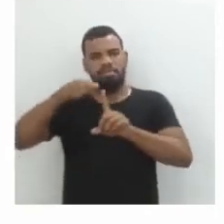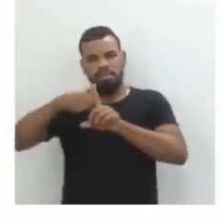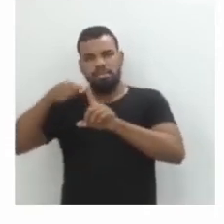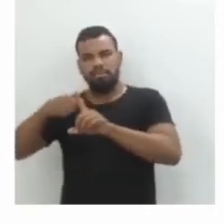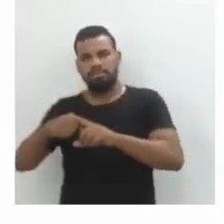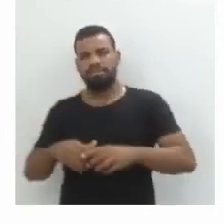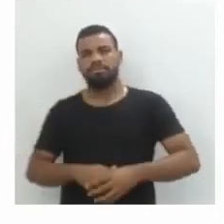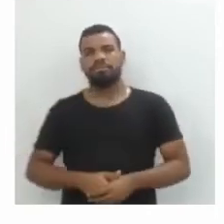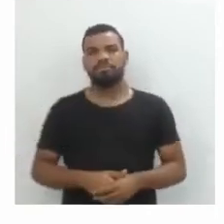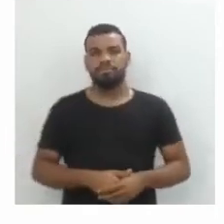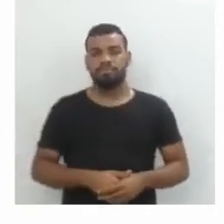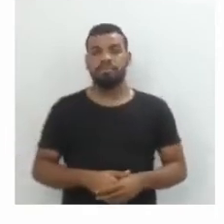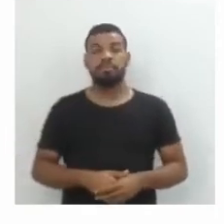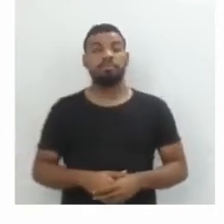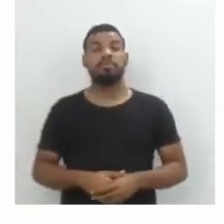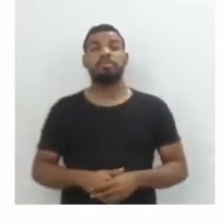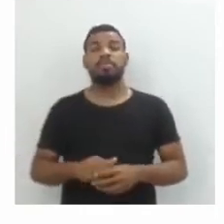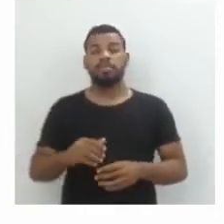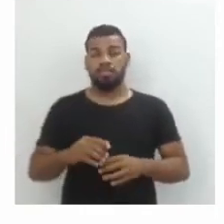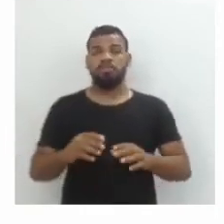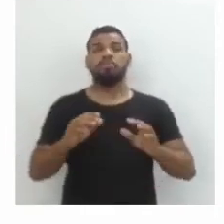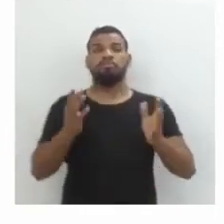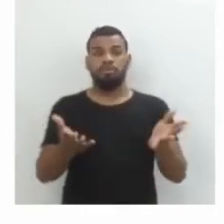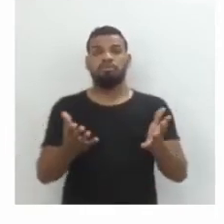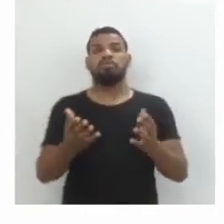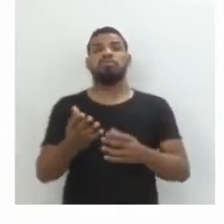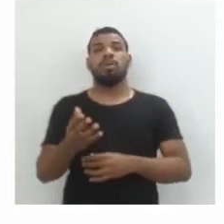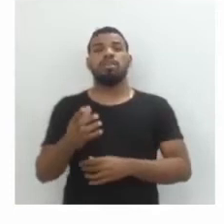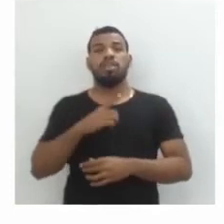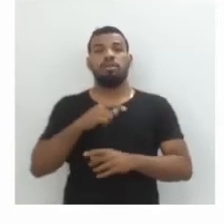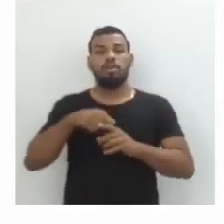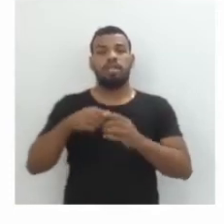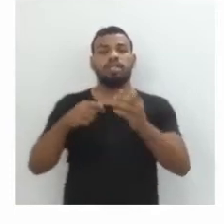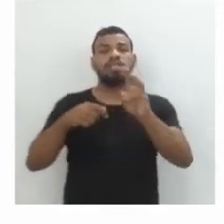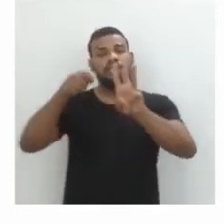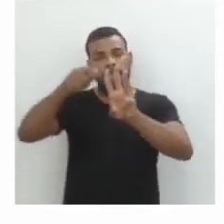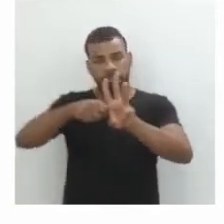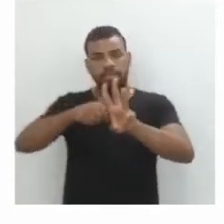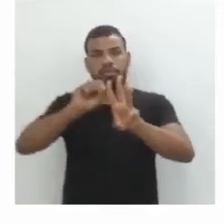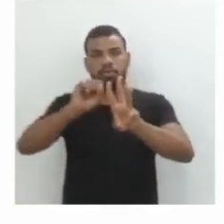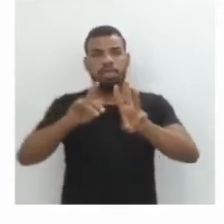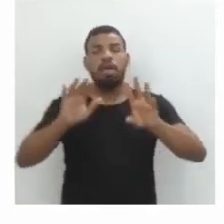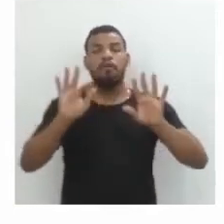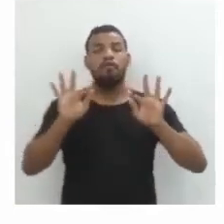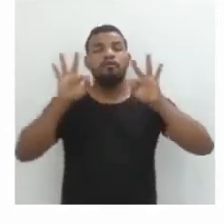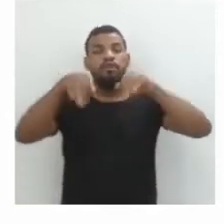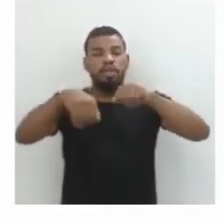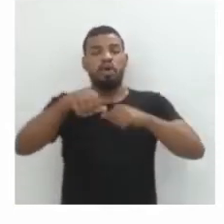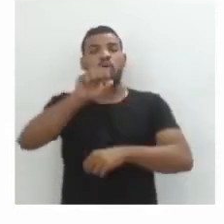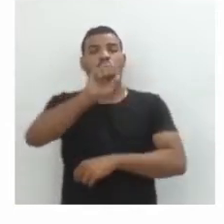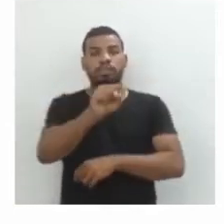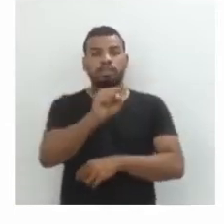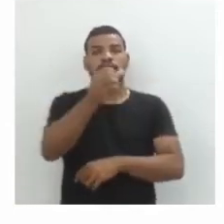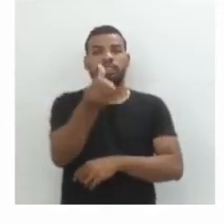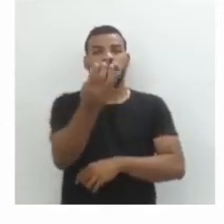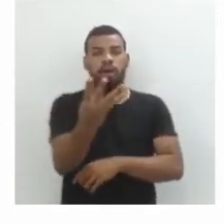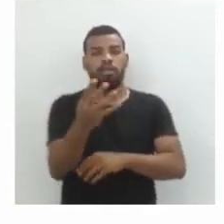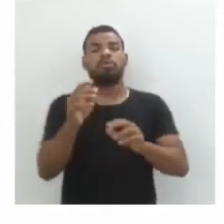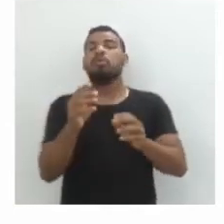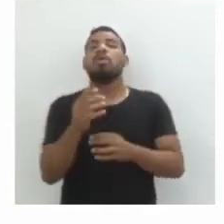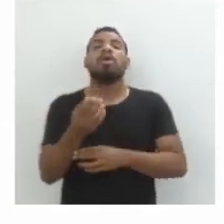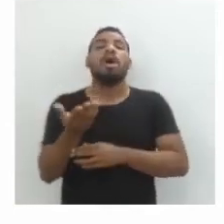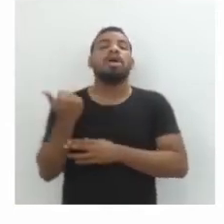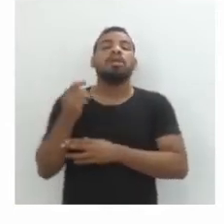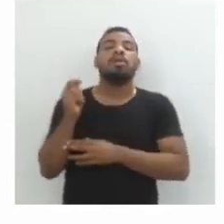período o montante produzido foi de R$ 864,00, qual o valor aplicado? Então aqui